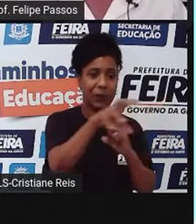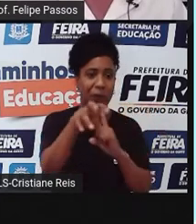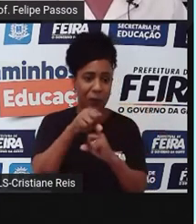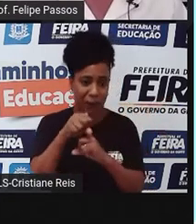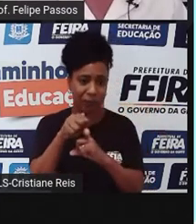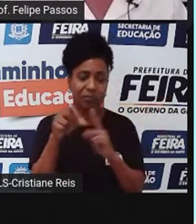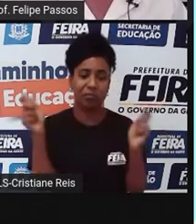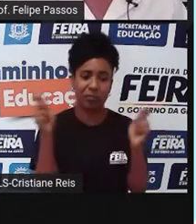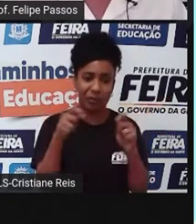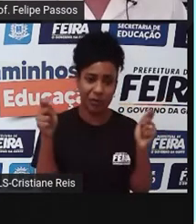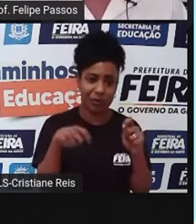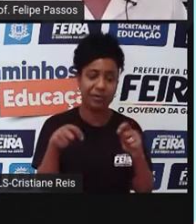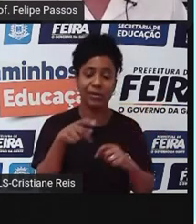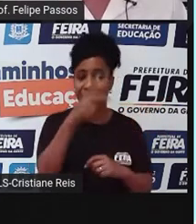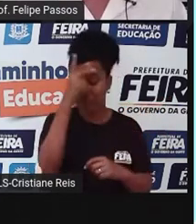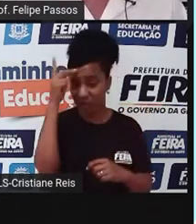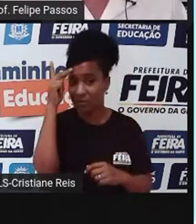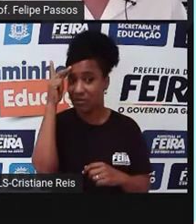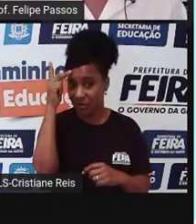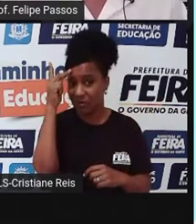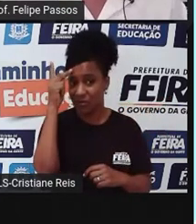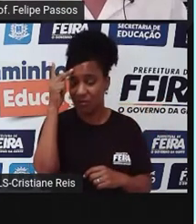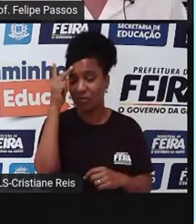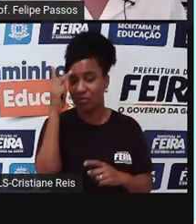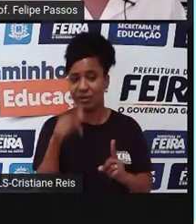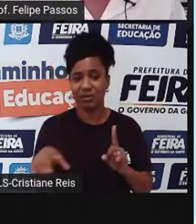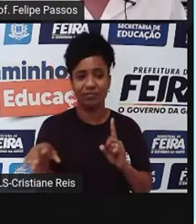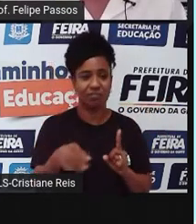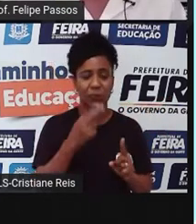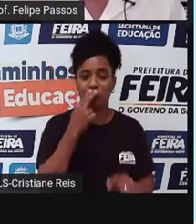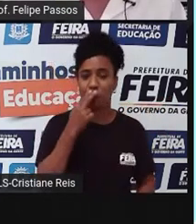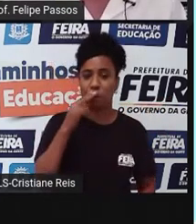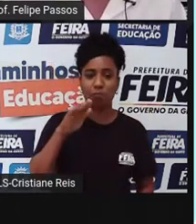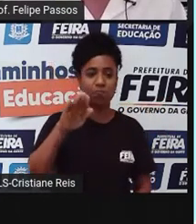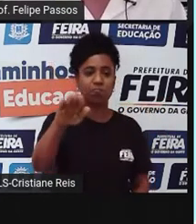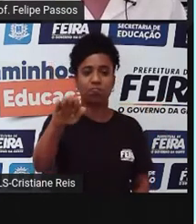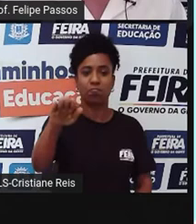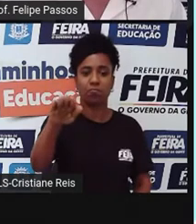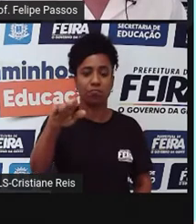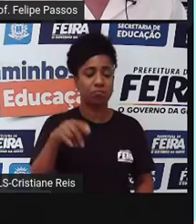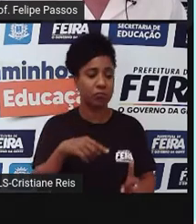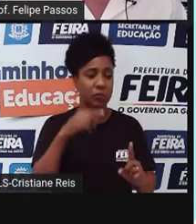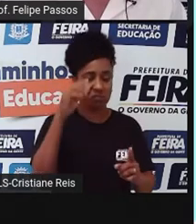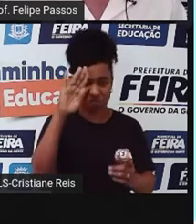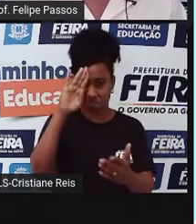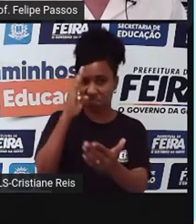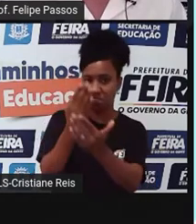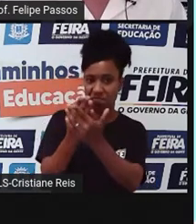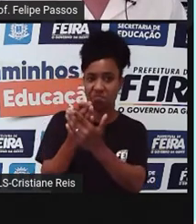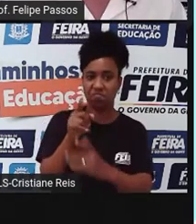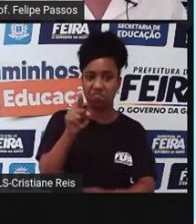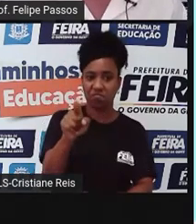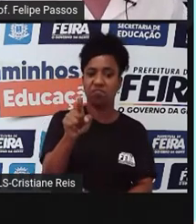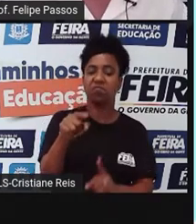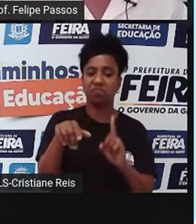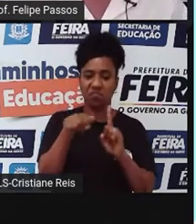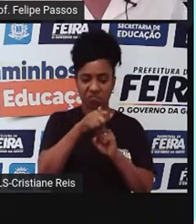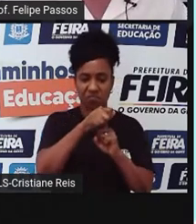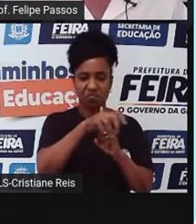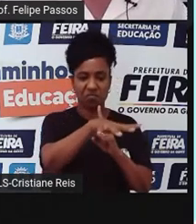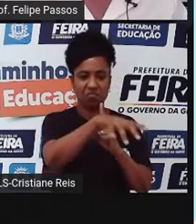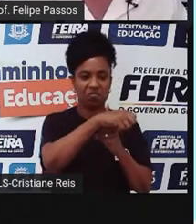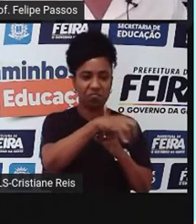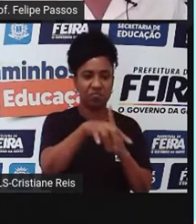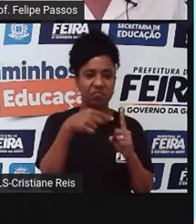hoje. Tem gente que acredita nessa ideia de superioridade racial, né? E que a gente deve, quanto